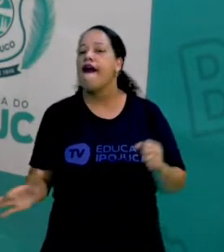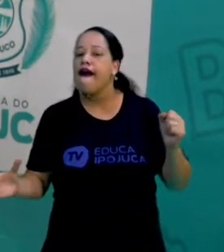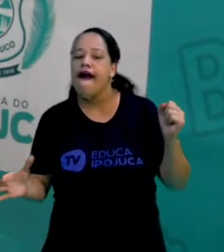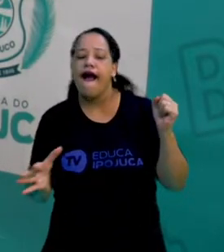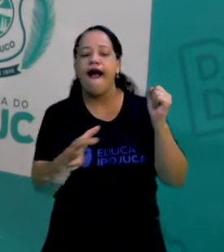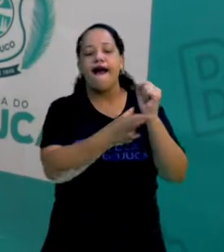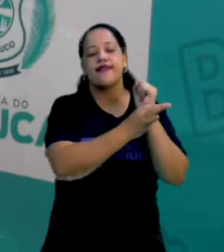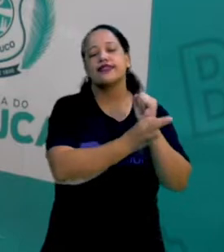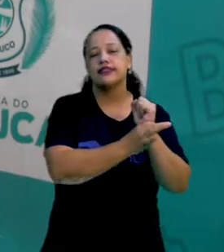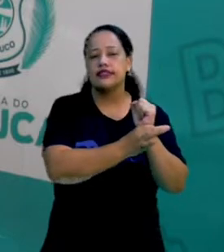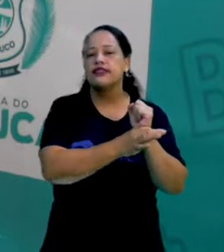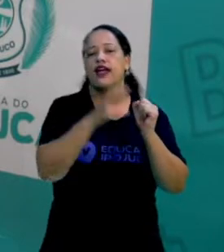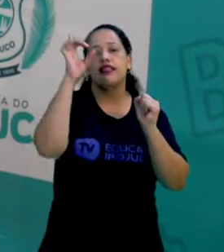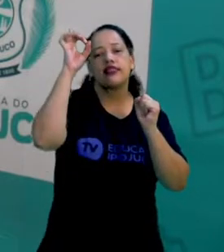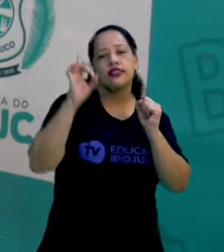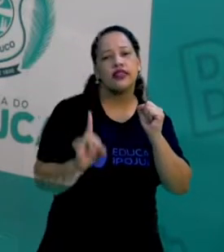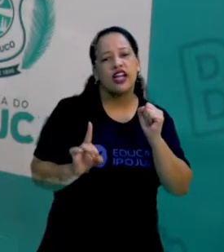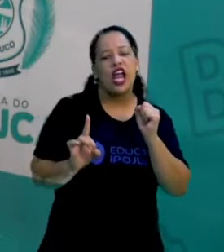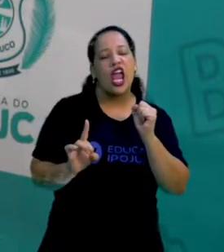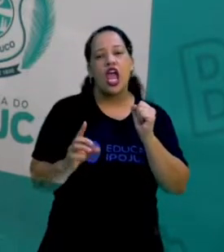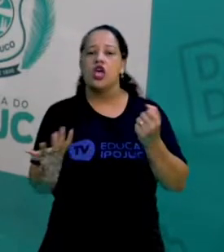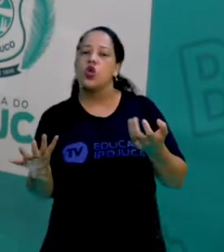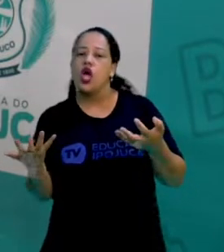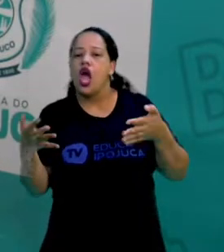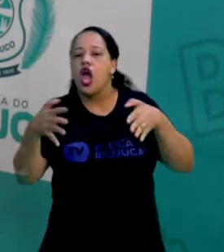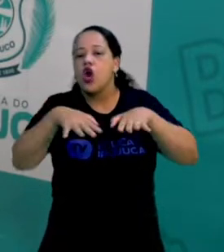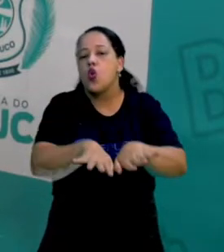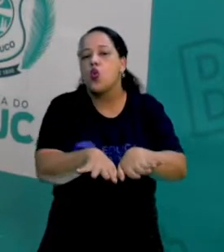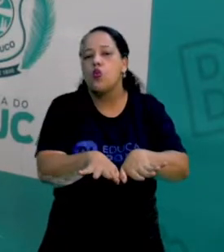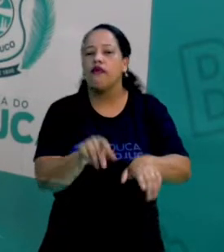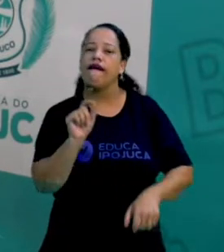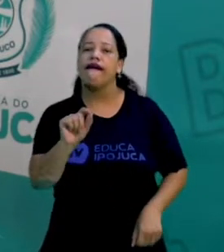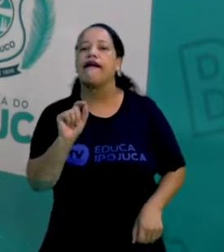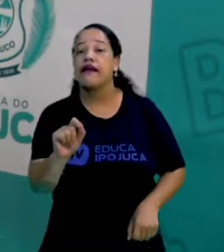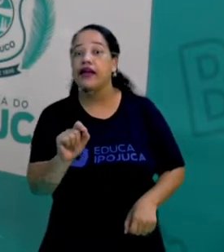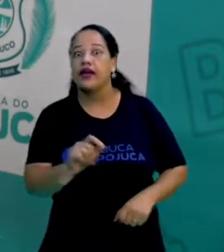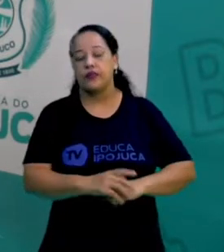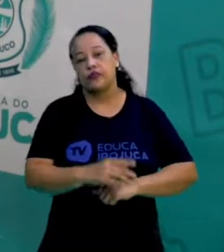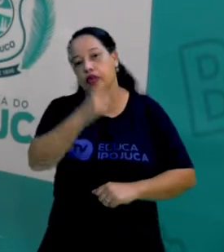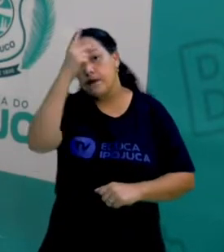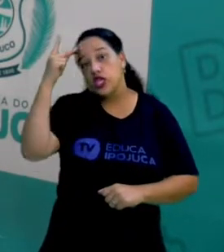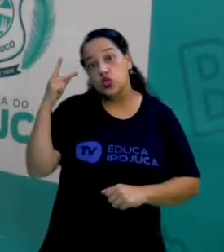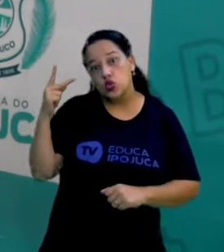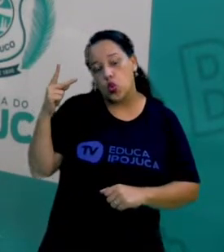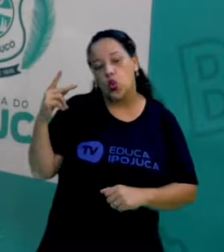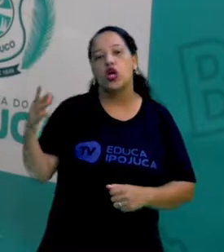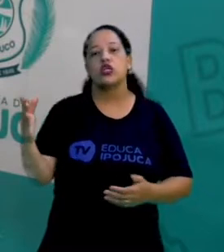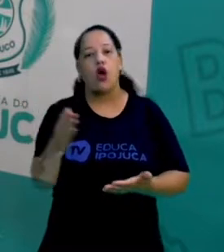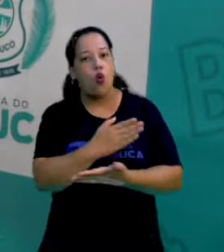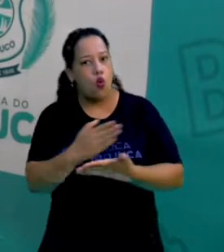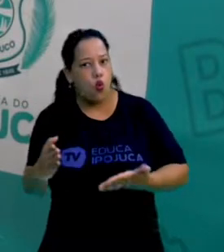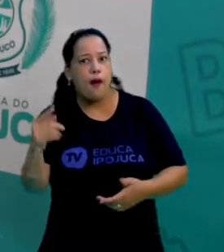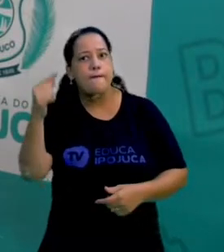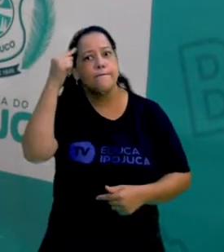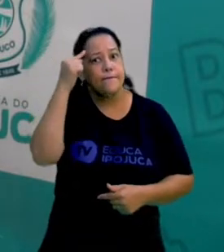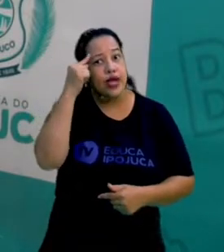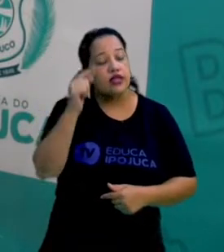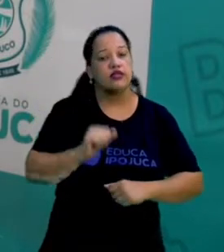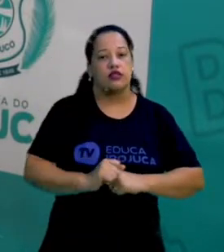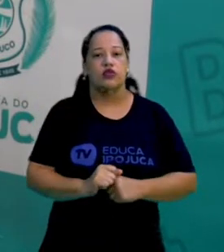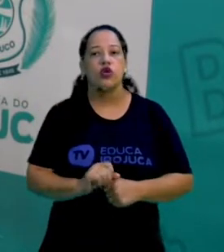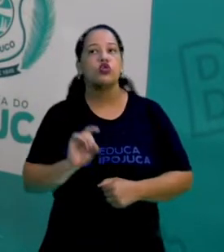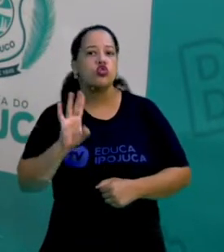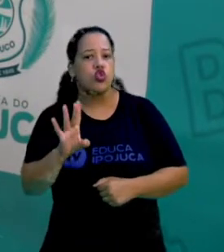dentro do direito de inclusão social, certo? Muita gente pensa que apenas as